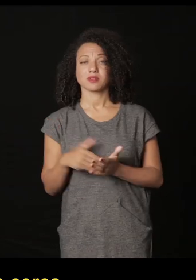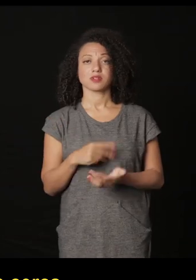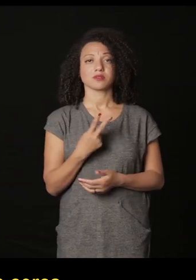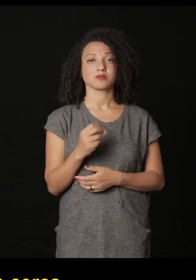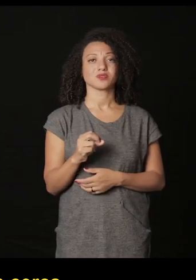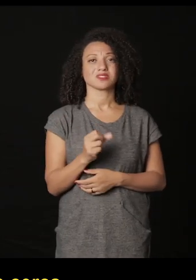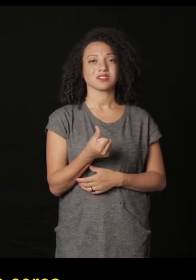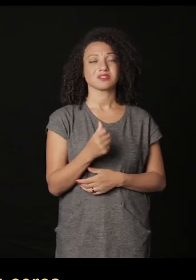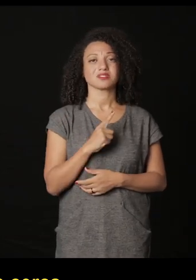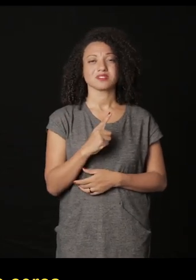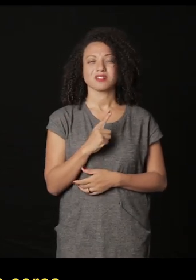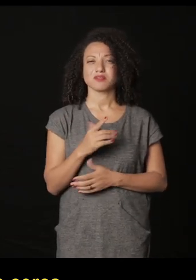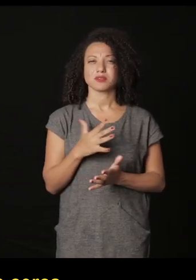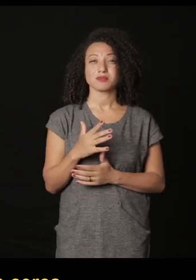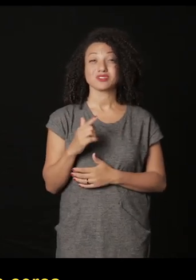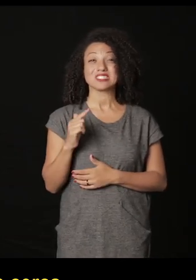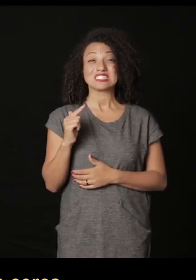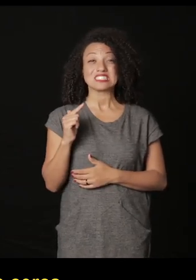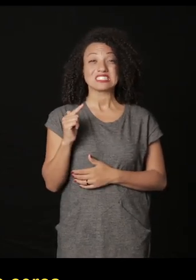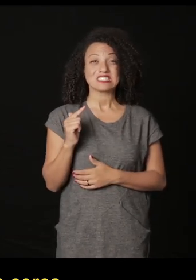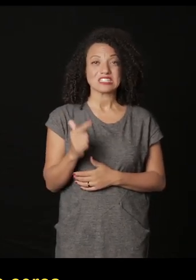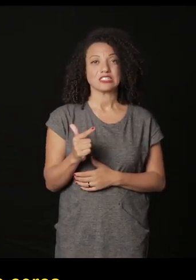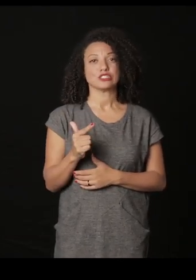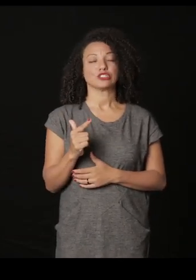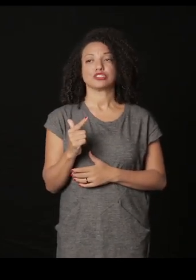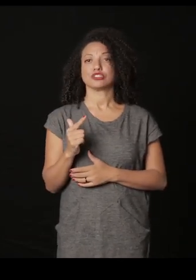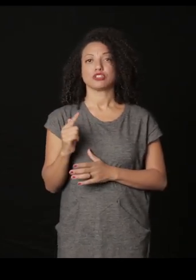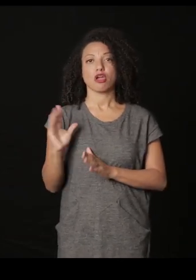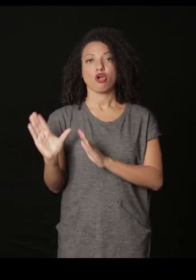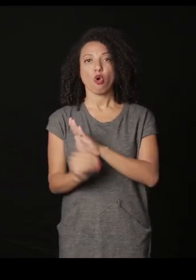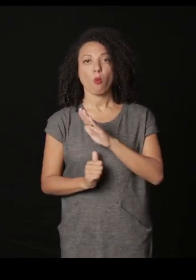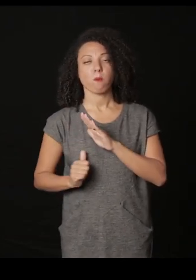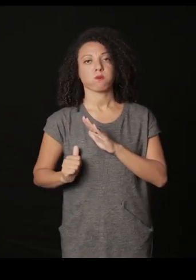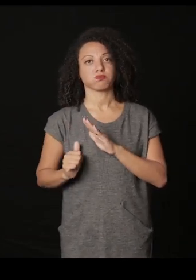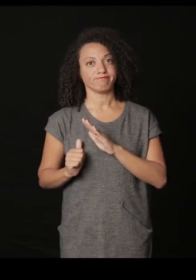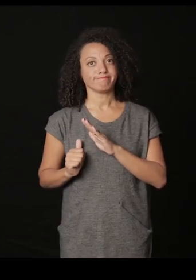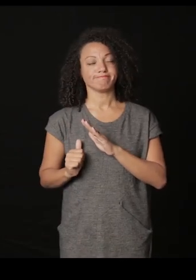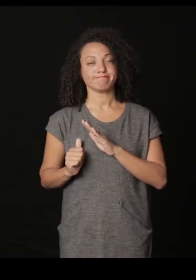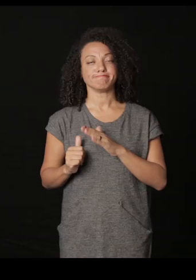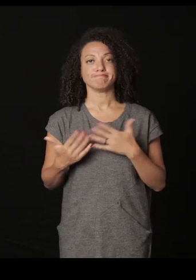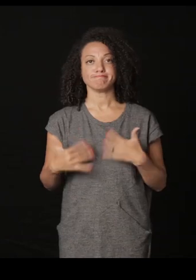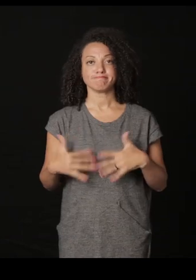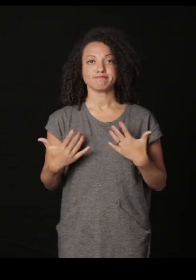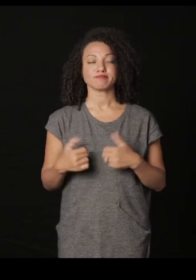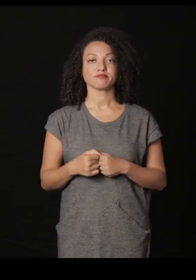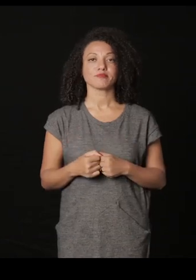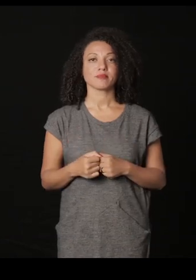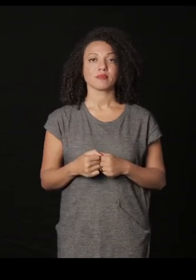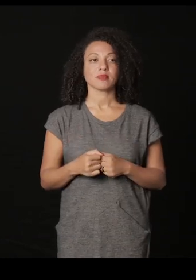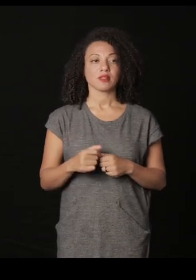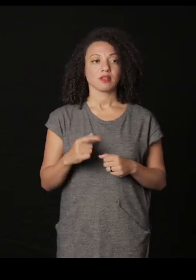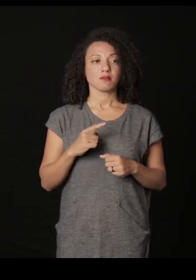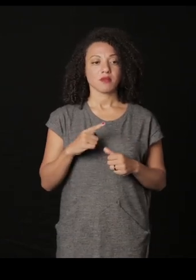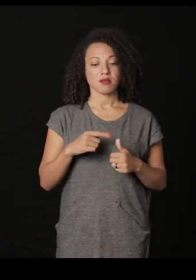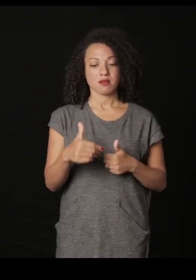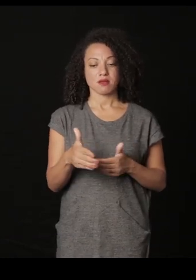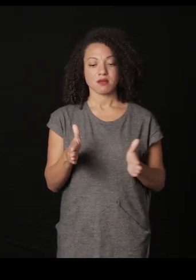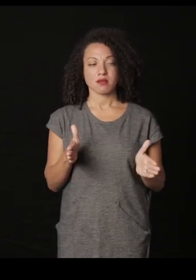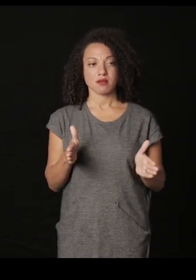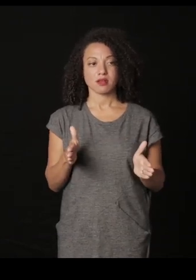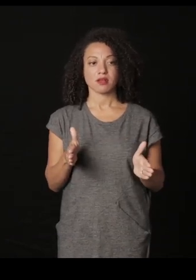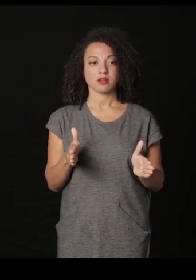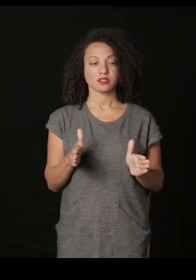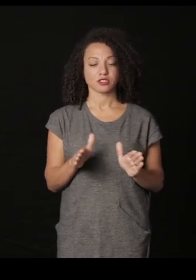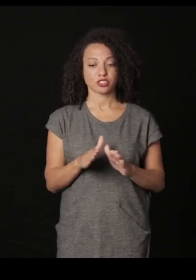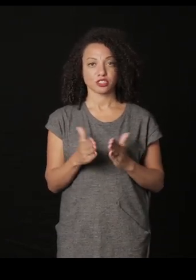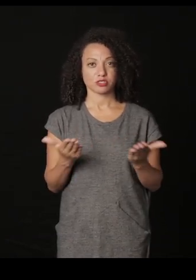foram cerca de 7 roubos grandes a versão caixa foi feita